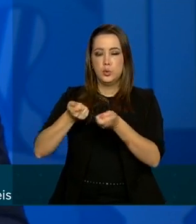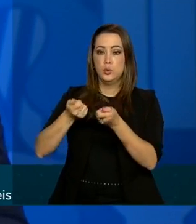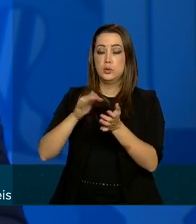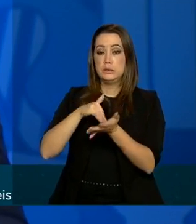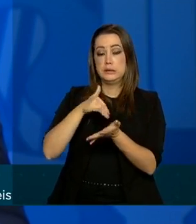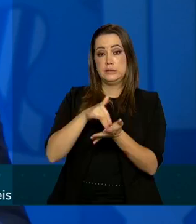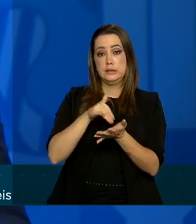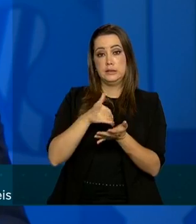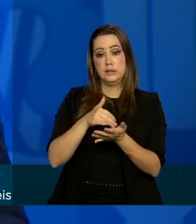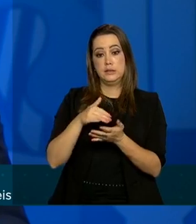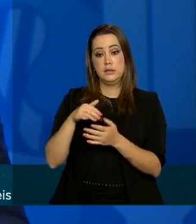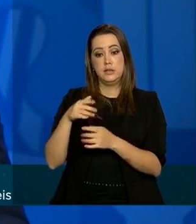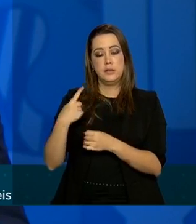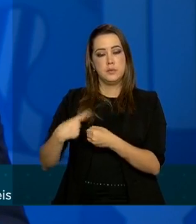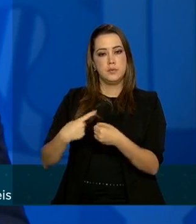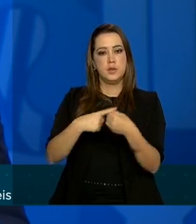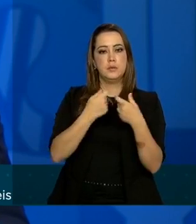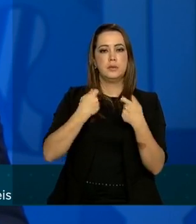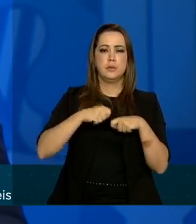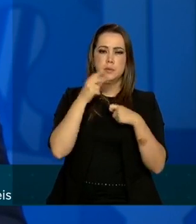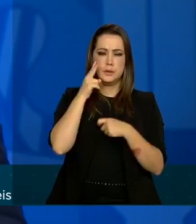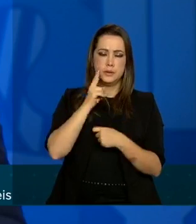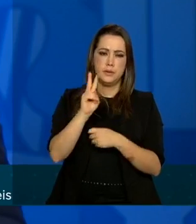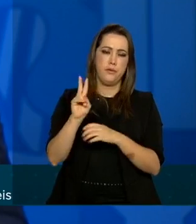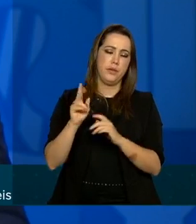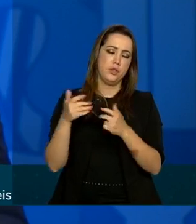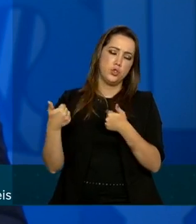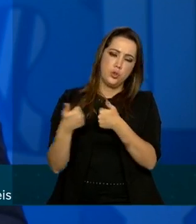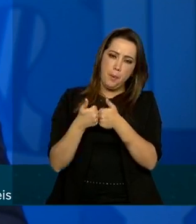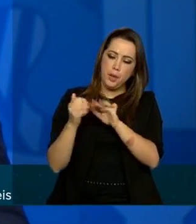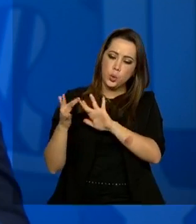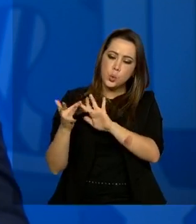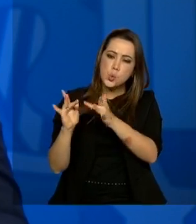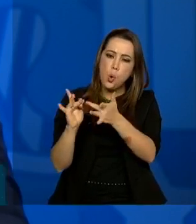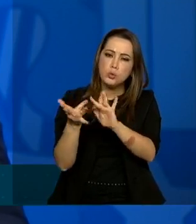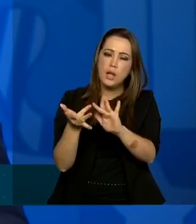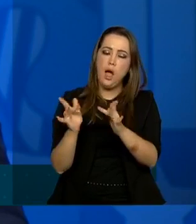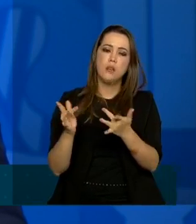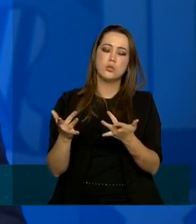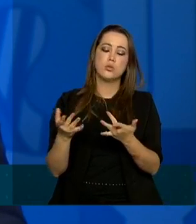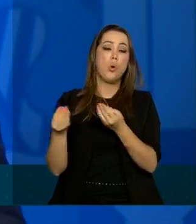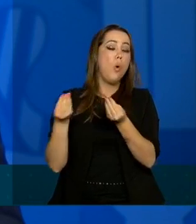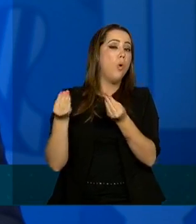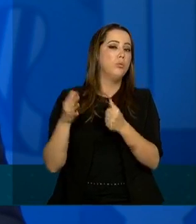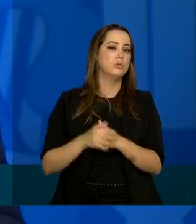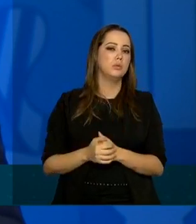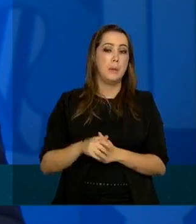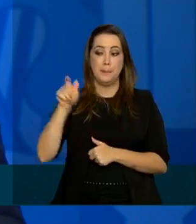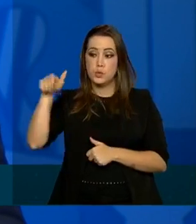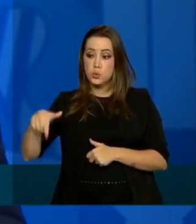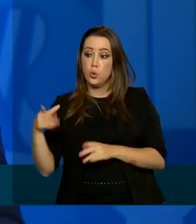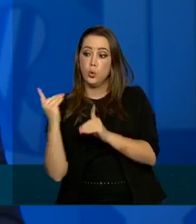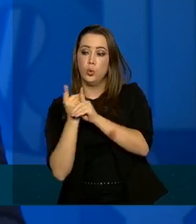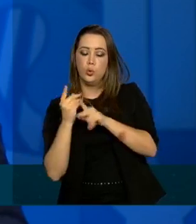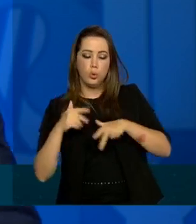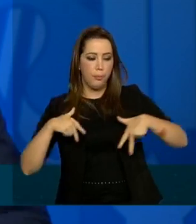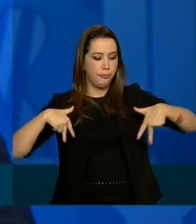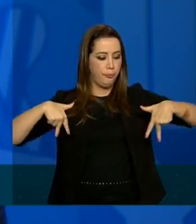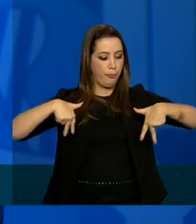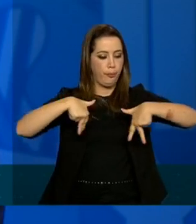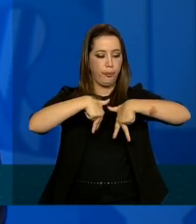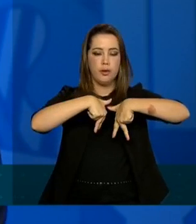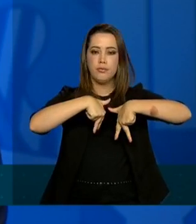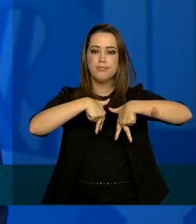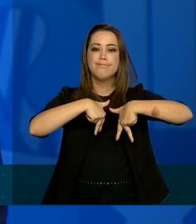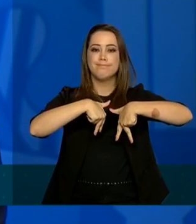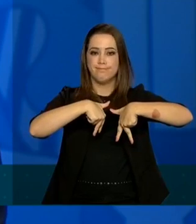as secretarias municipais façam um monitoramento desses contatos justamente para prevenir e aplicar as medidas proporcionais